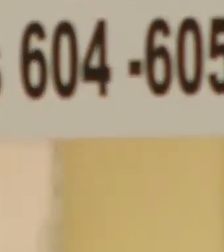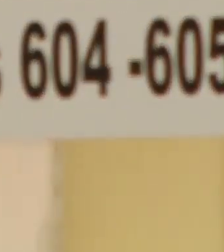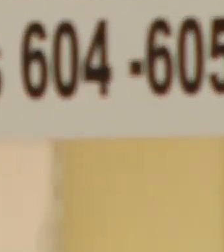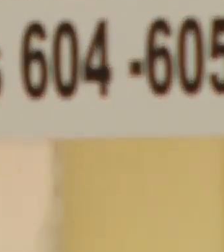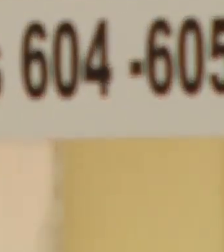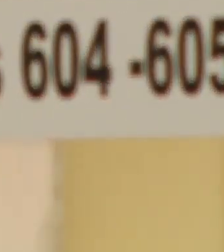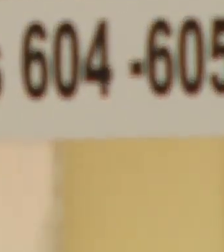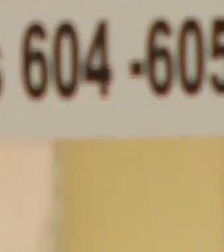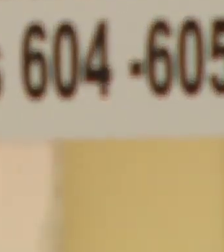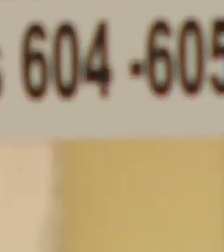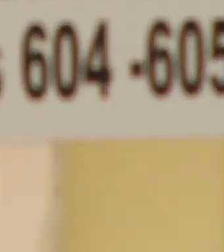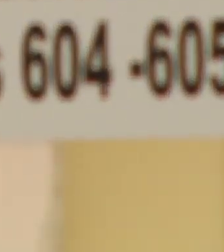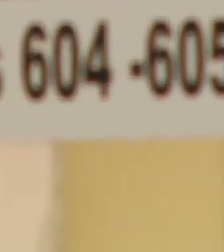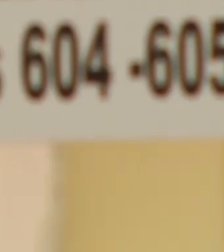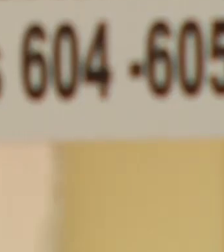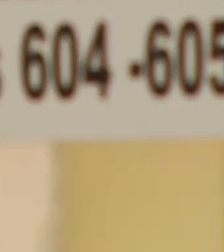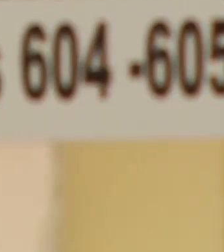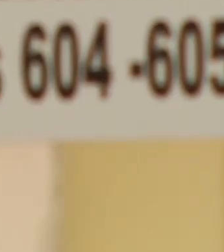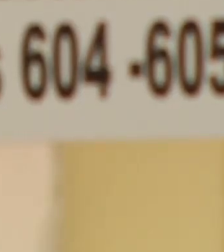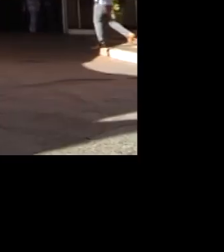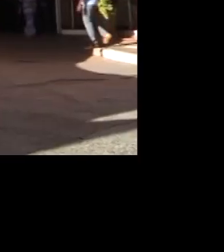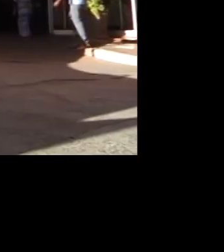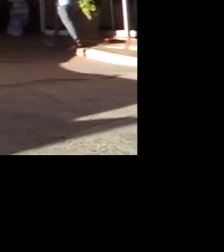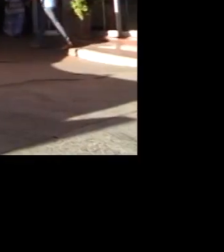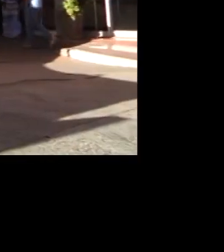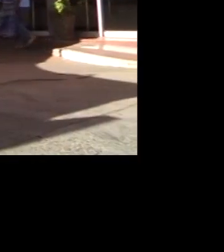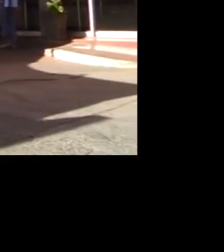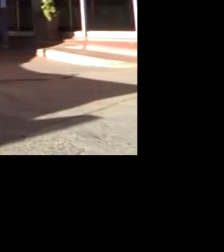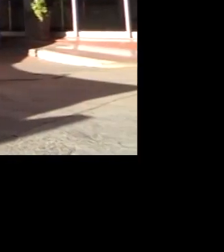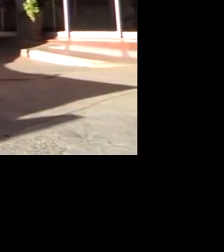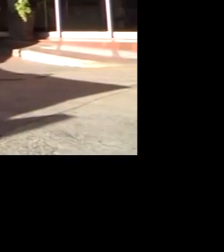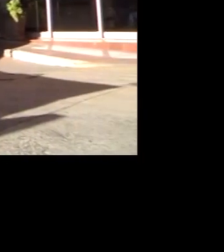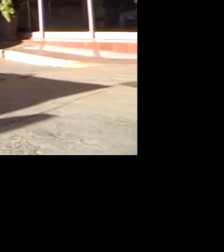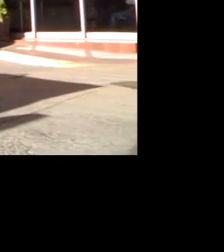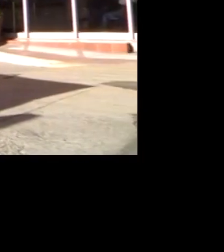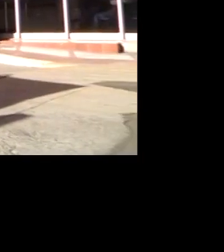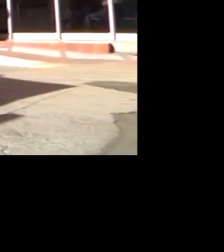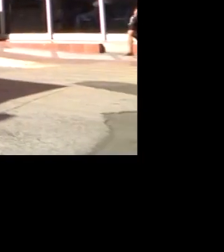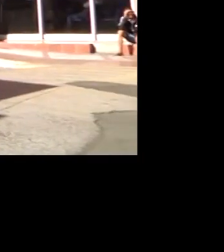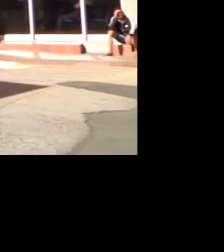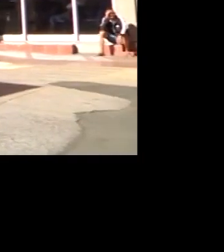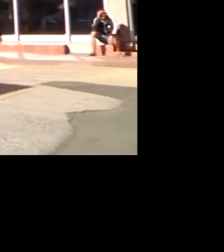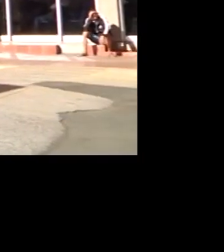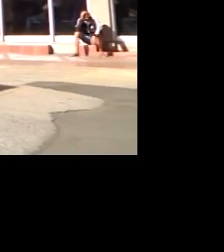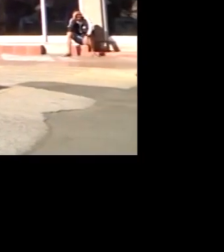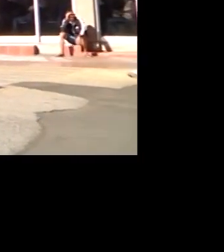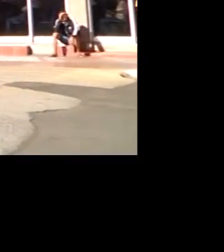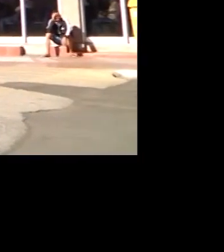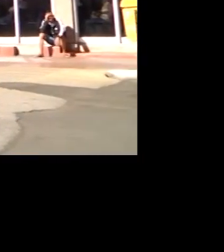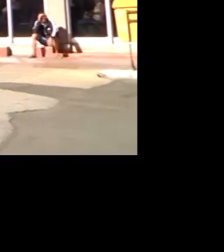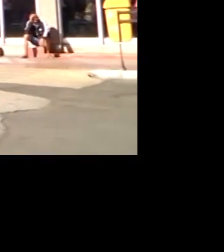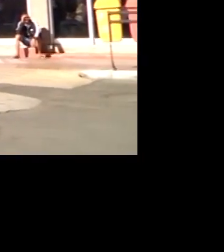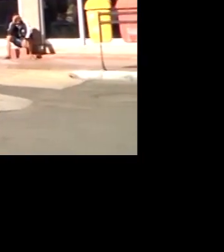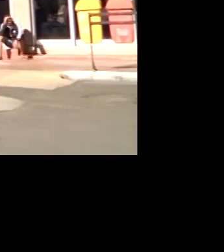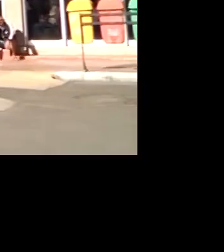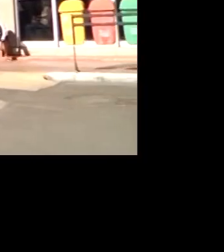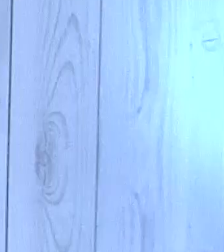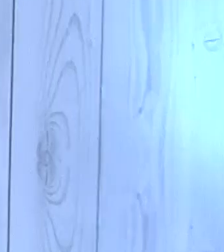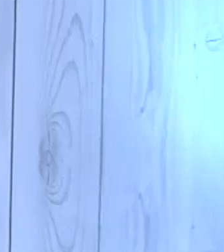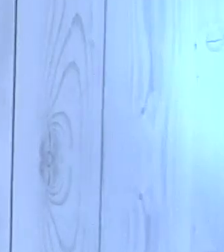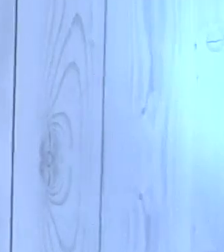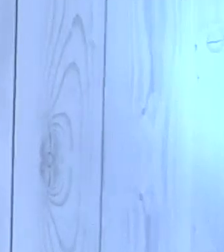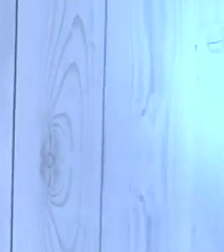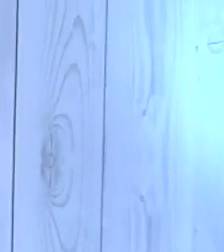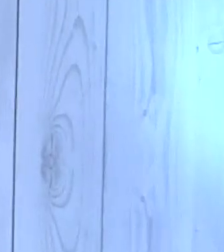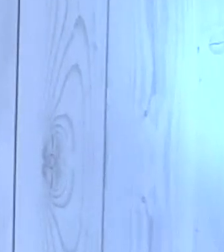Segundo nota emitida pela UFU, essas mudanças aconteceram em razão de adequações administrativas. E